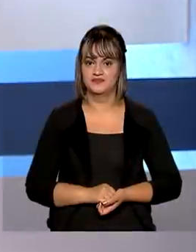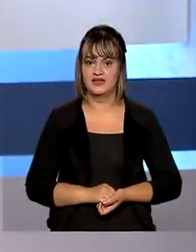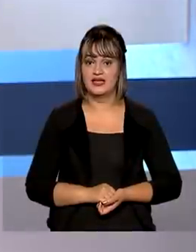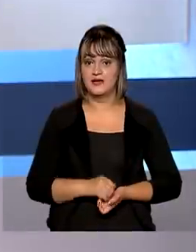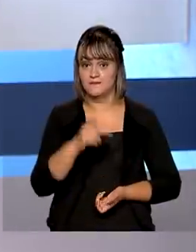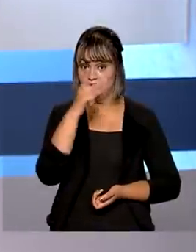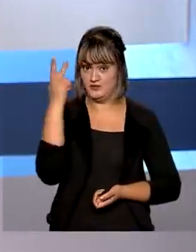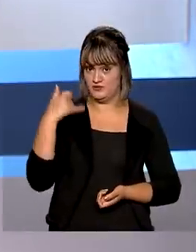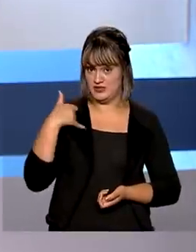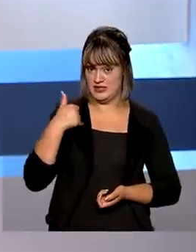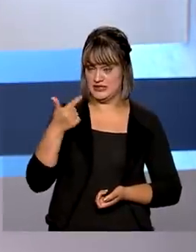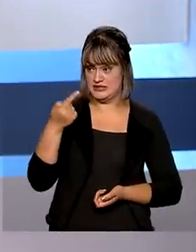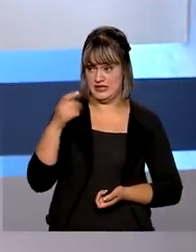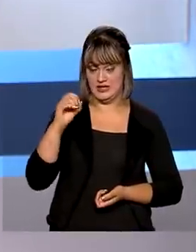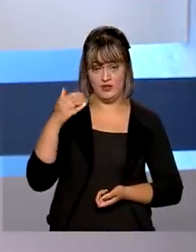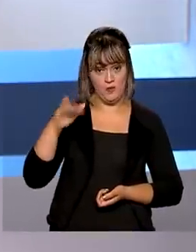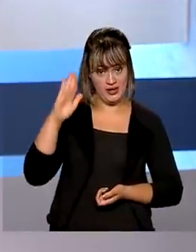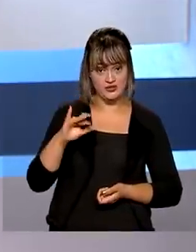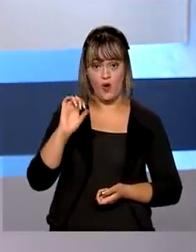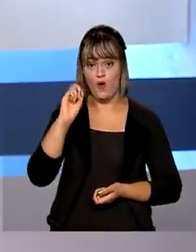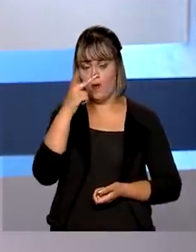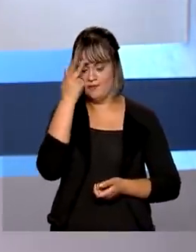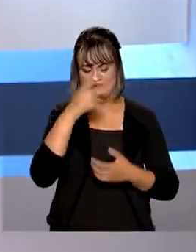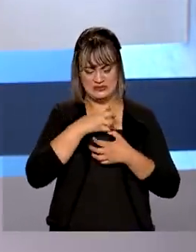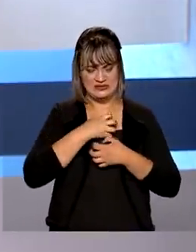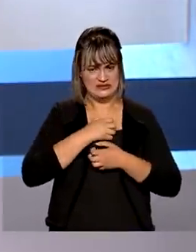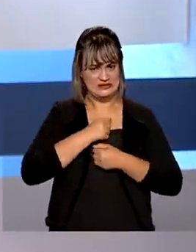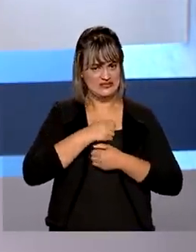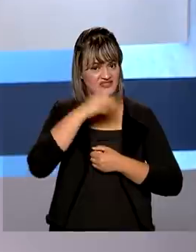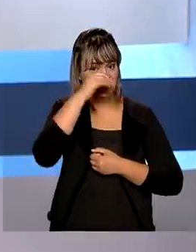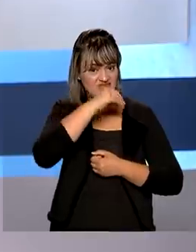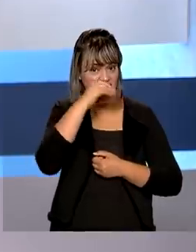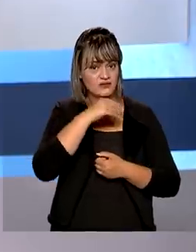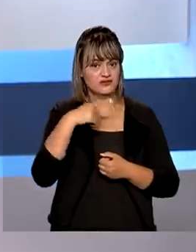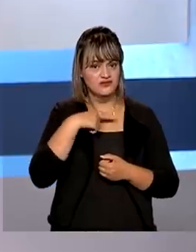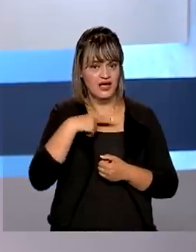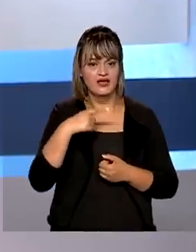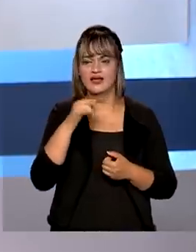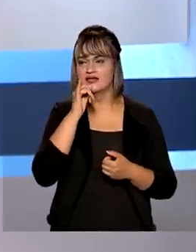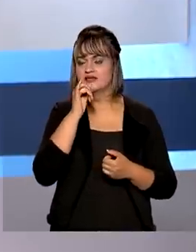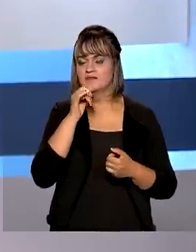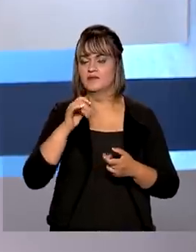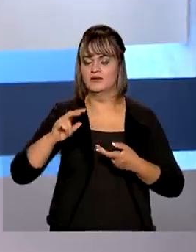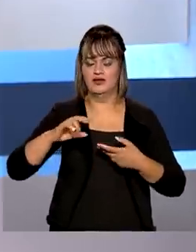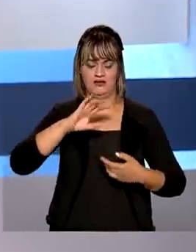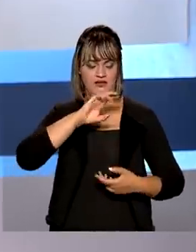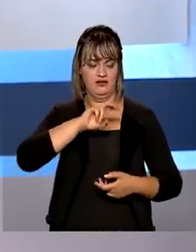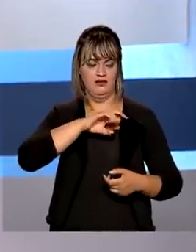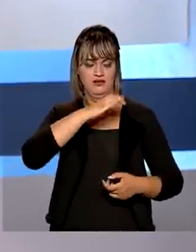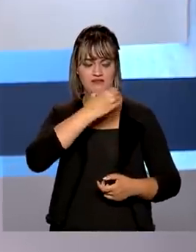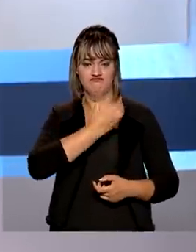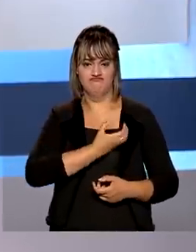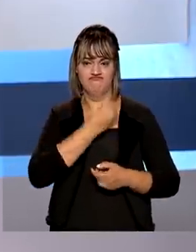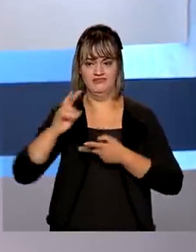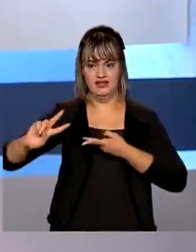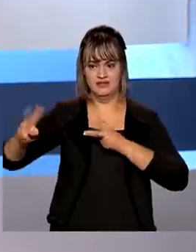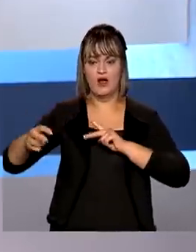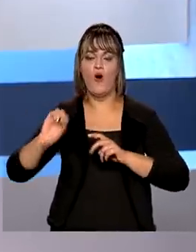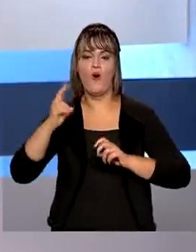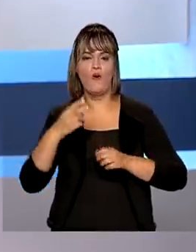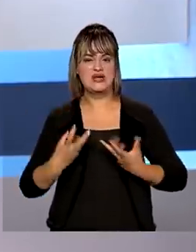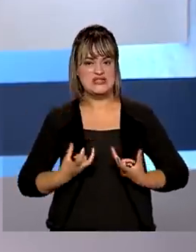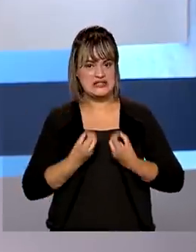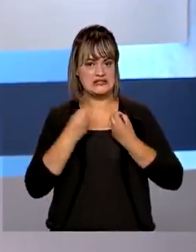Idosos com 70 anos ou mais e pessoas com o sistema imunológico enfraquecido, como transplantados e quem faz quimioterapia,